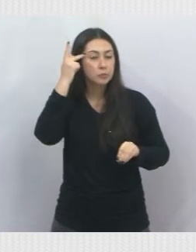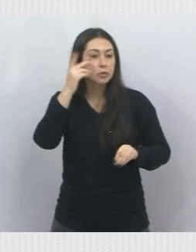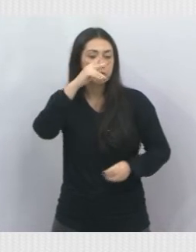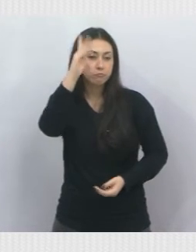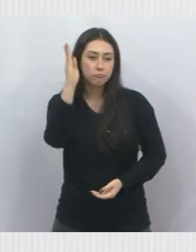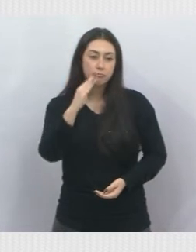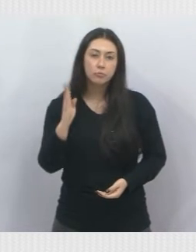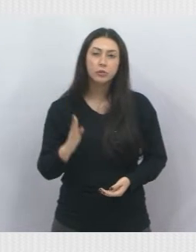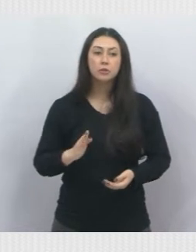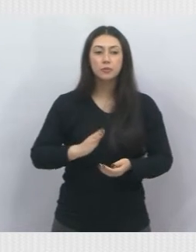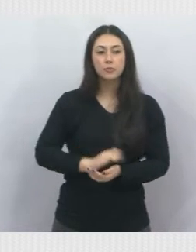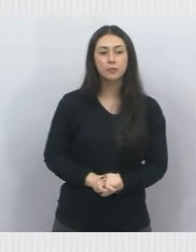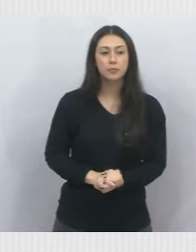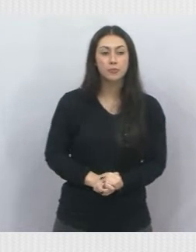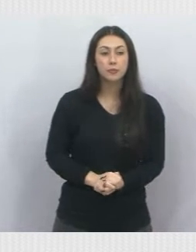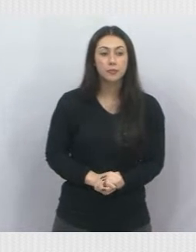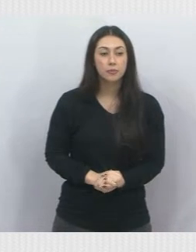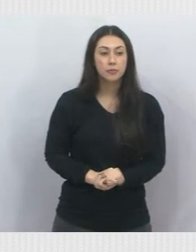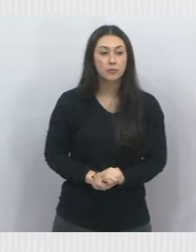inteiro.